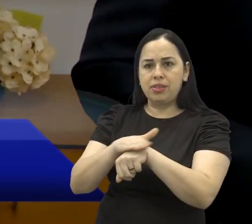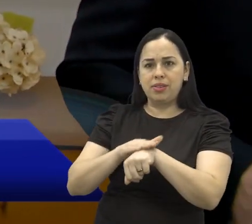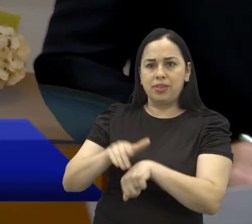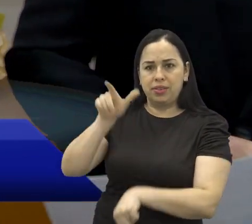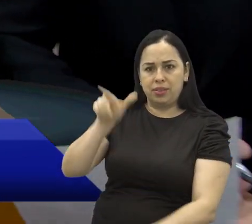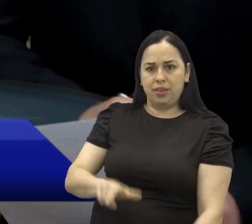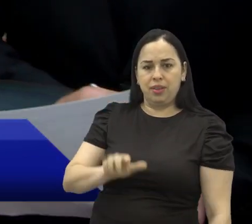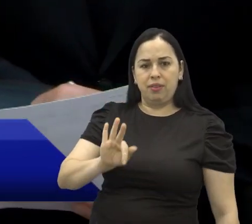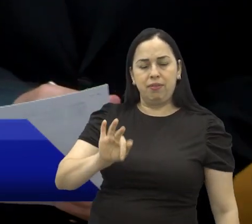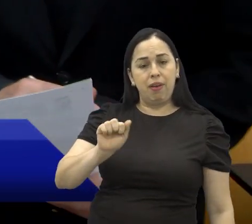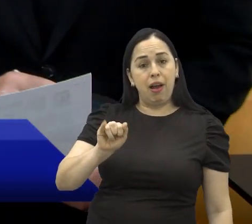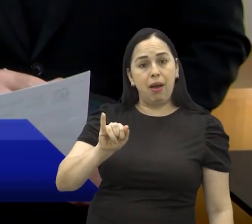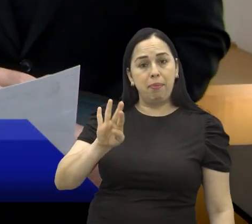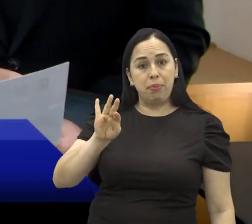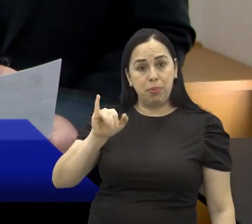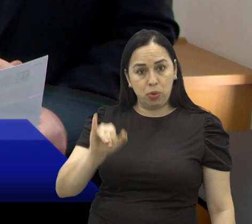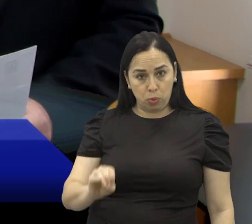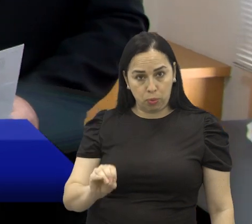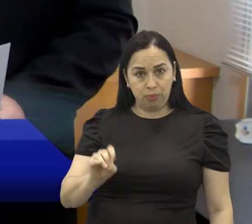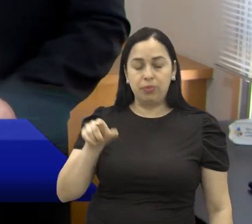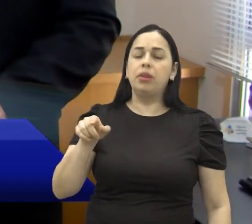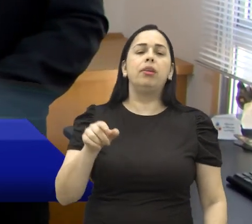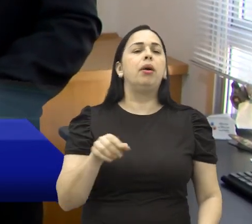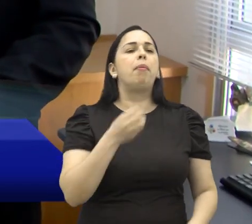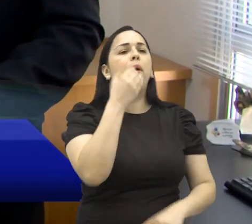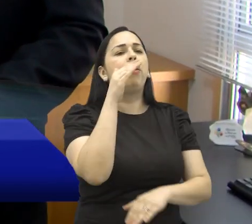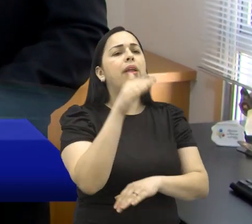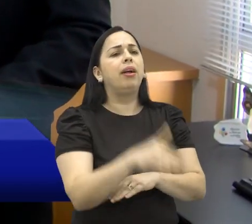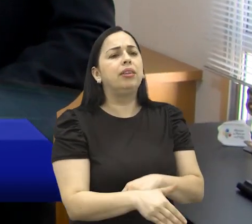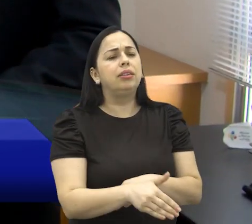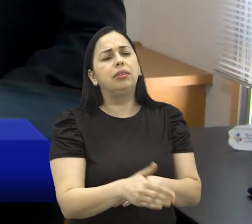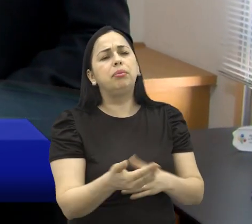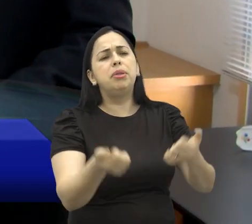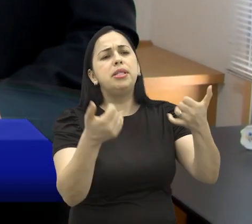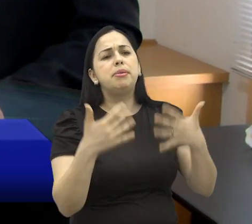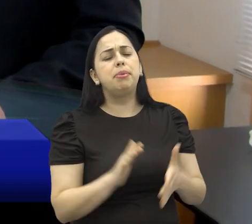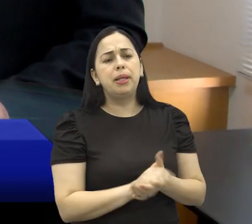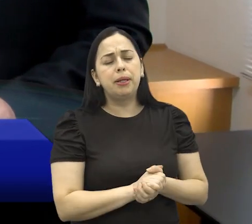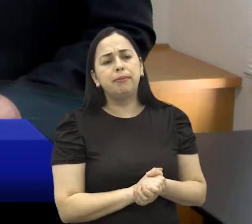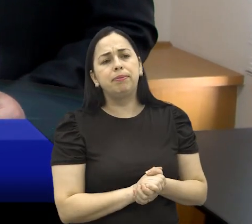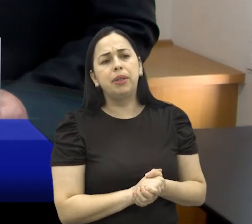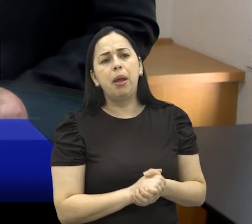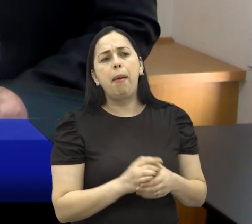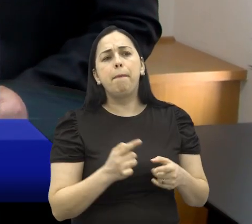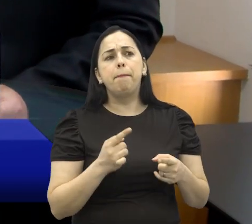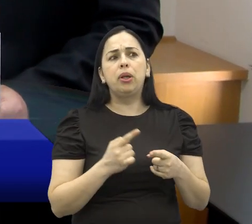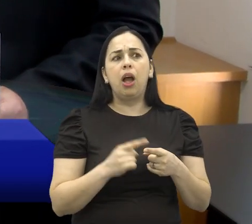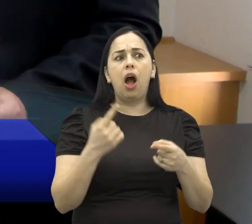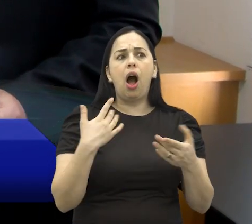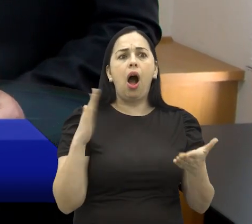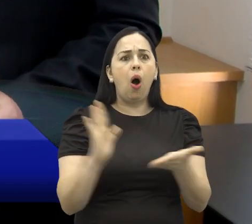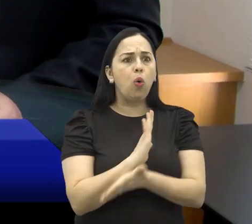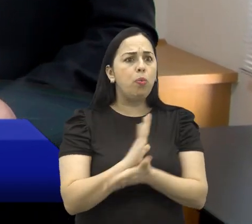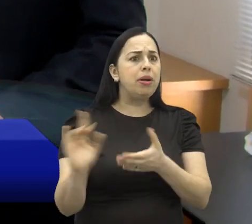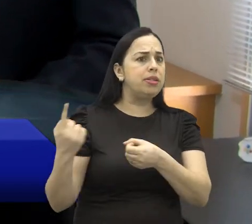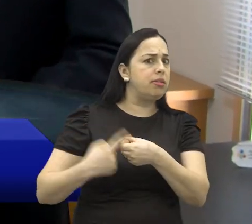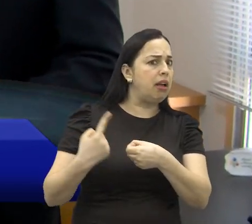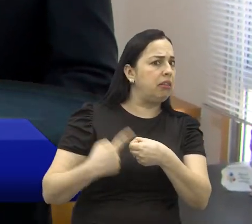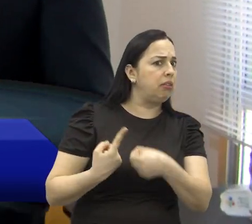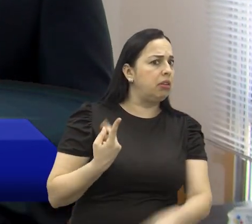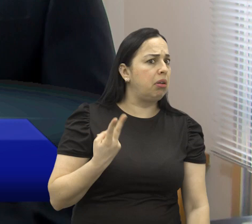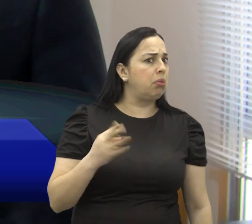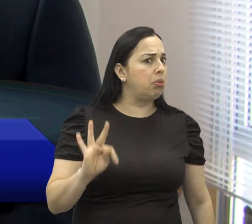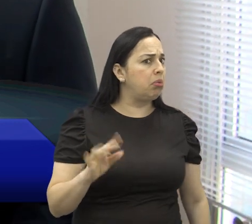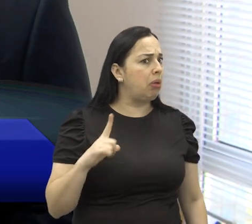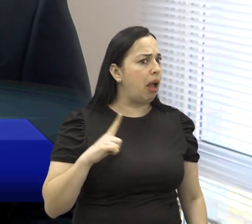advogado eleitoral Fábio Santos para tirar algumas dúvidas. Fábio, boa tarde. Conta para a gente por que algumas cidades têm segundo turno?